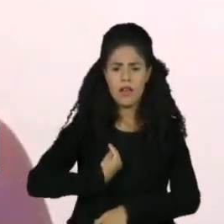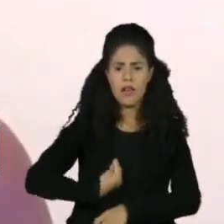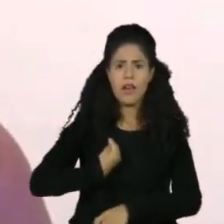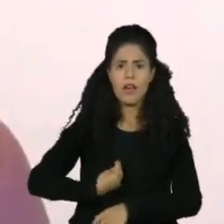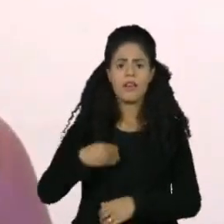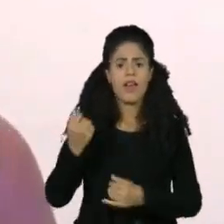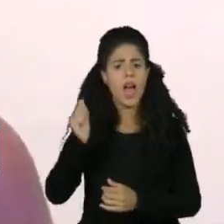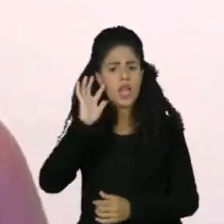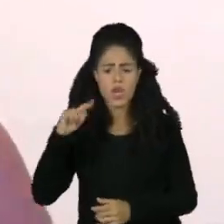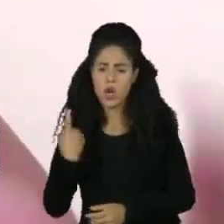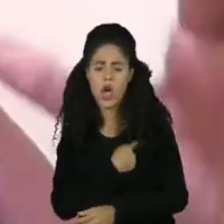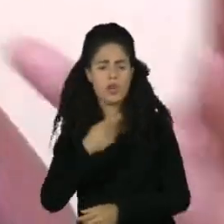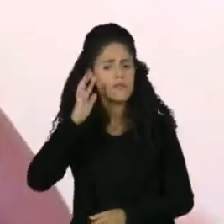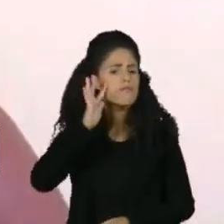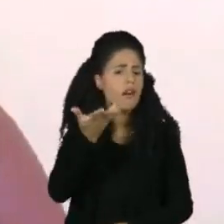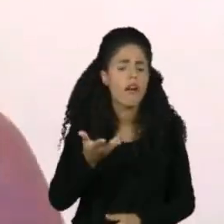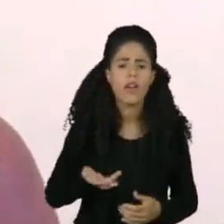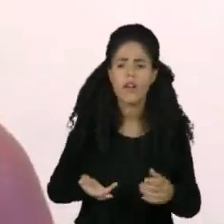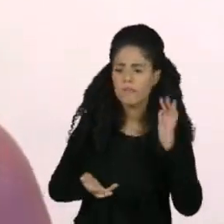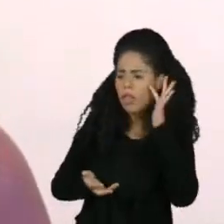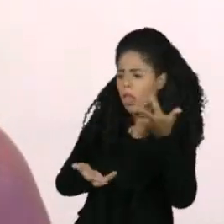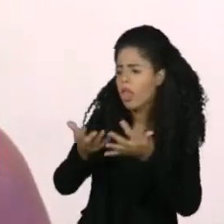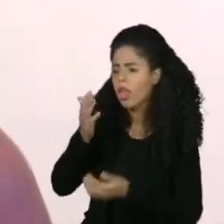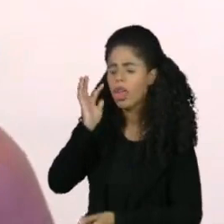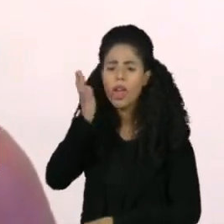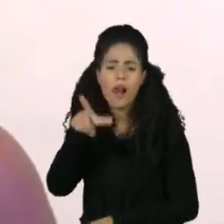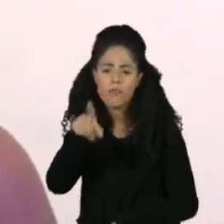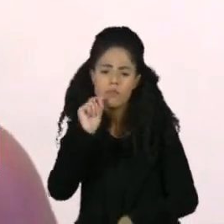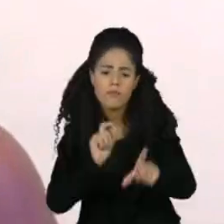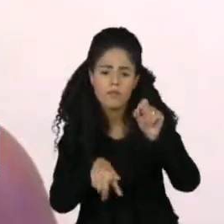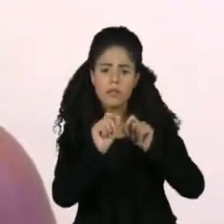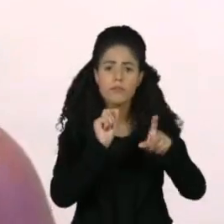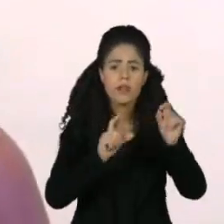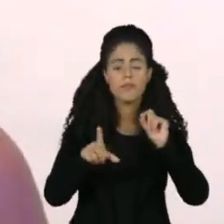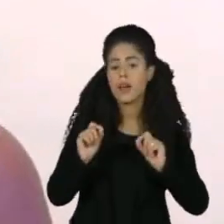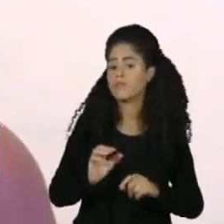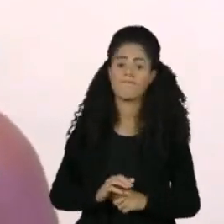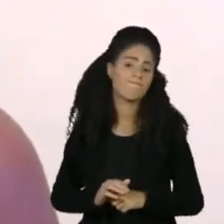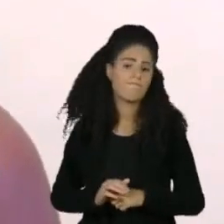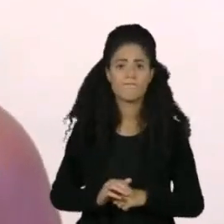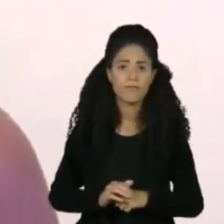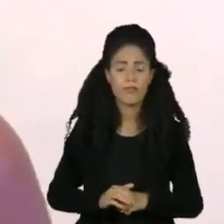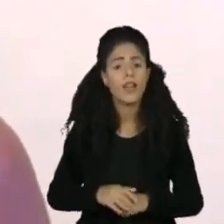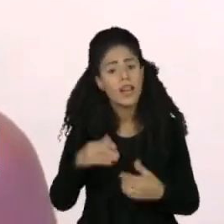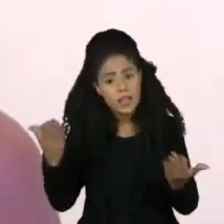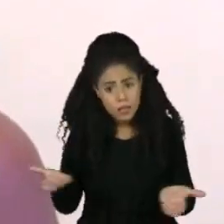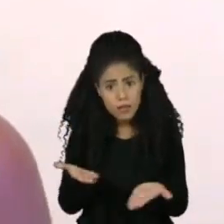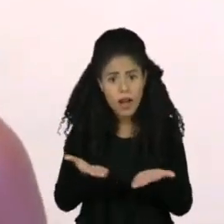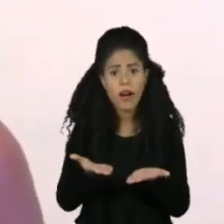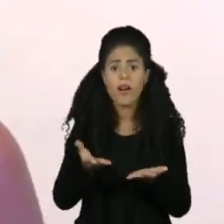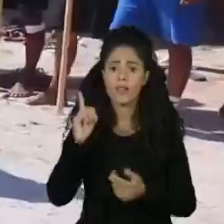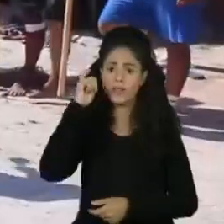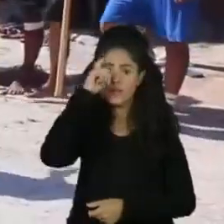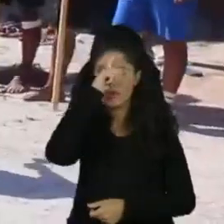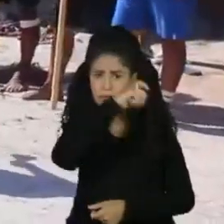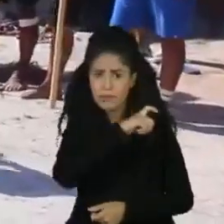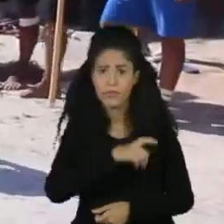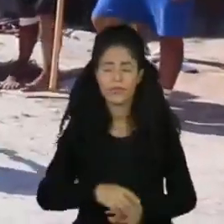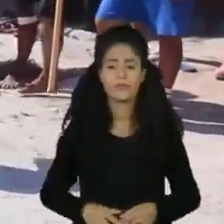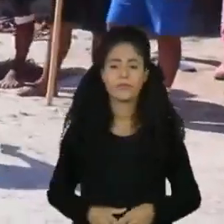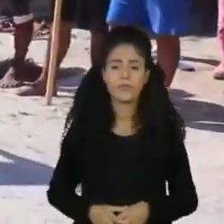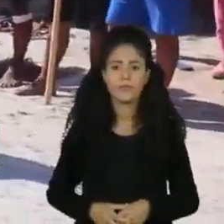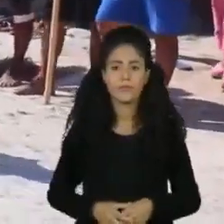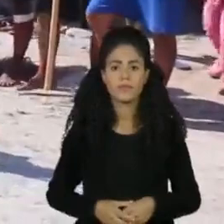das decisões defastas que as autoridades governamentais têm tomado. E é por isso que é preciso que a gente se mobilize. Os